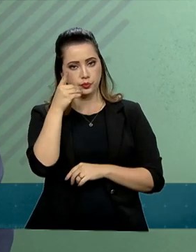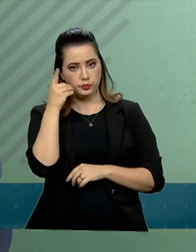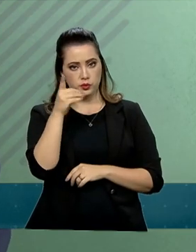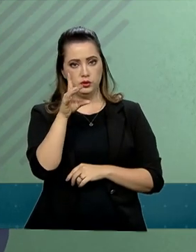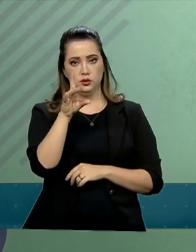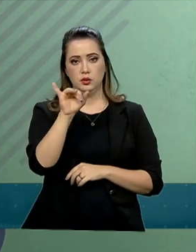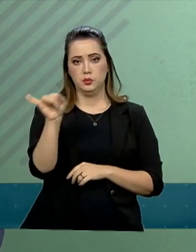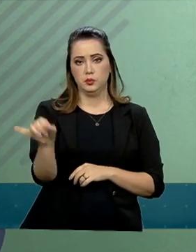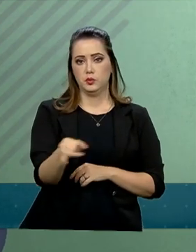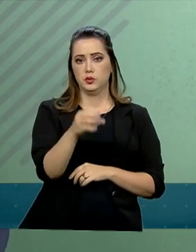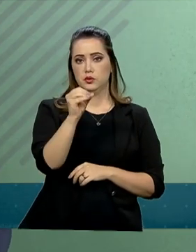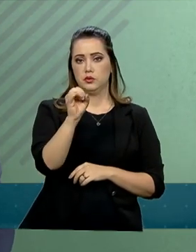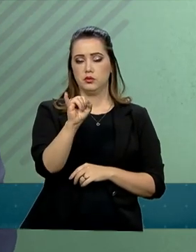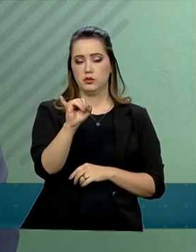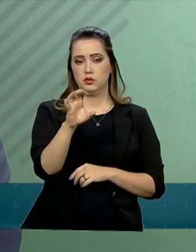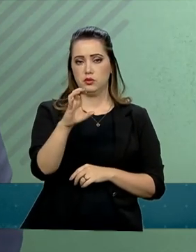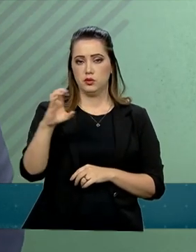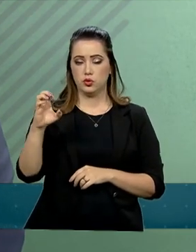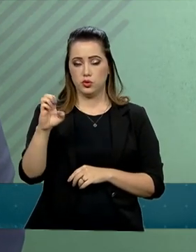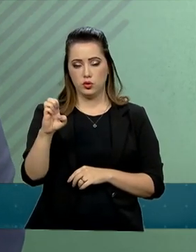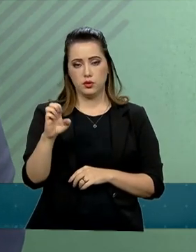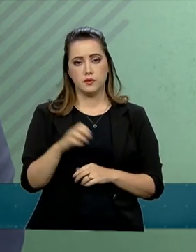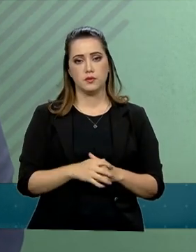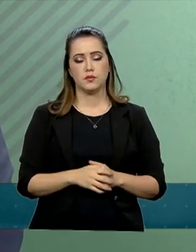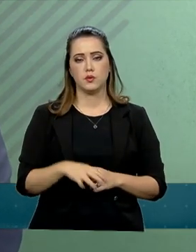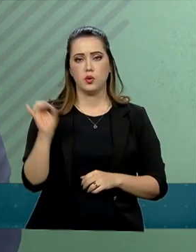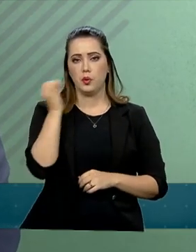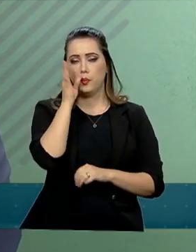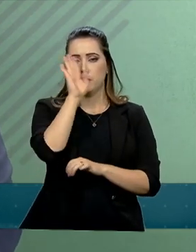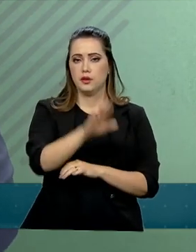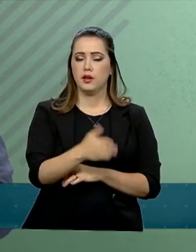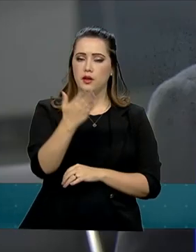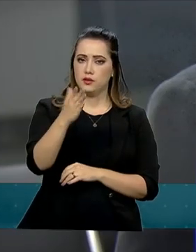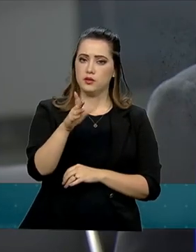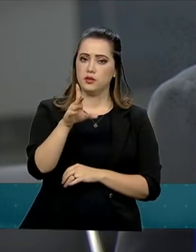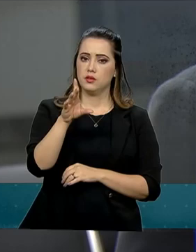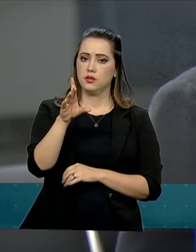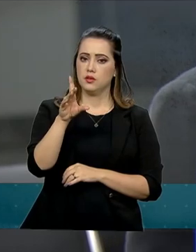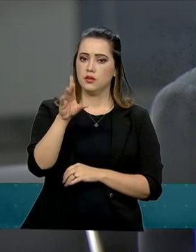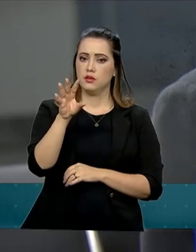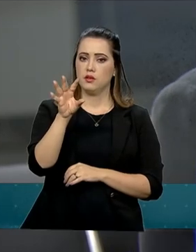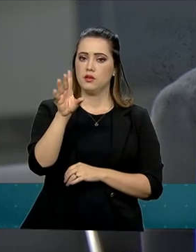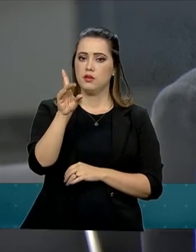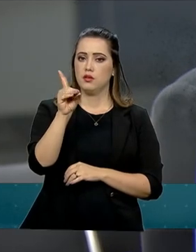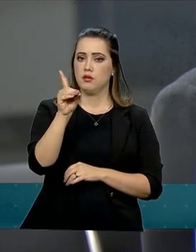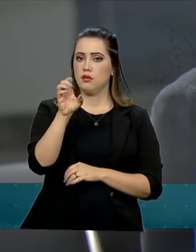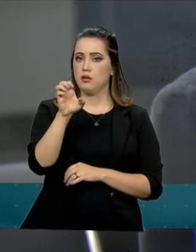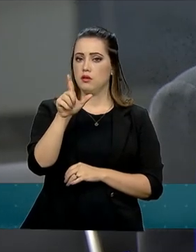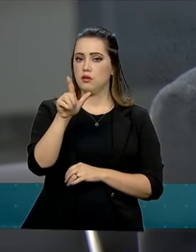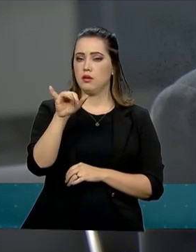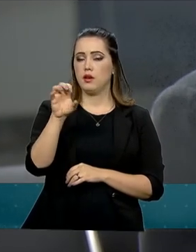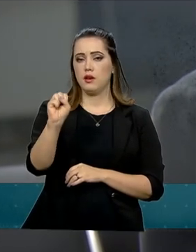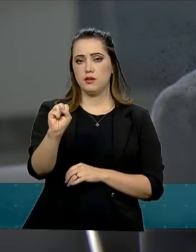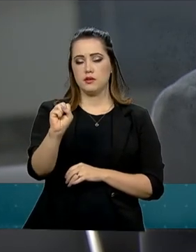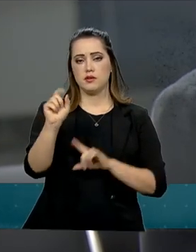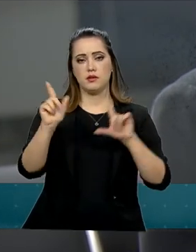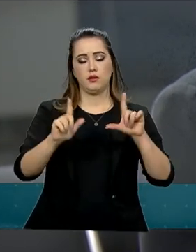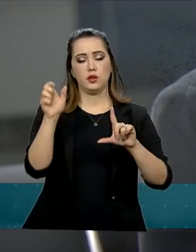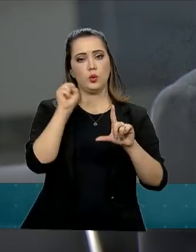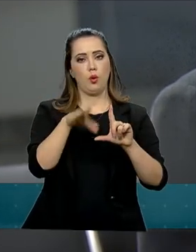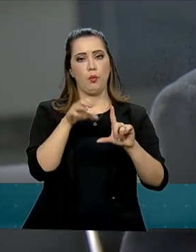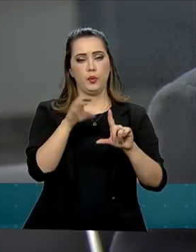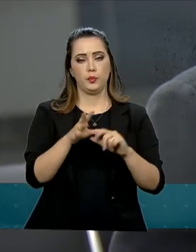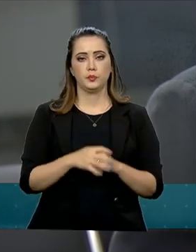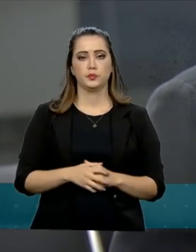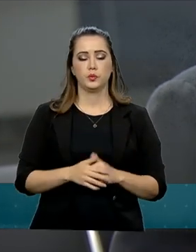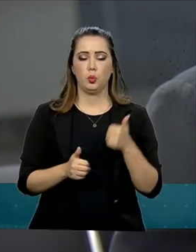o senador Fernando. Boa tarde, porta-voz Délis Ortiz, TV Globo. Tudo bom, Délis. Eu